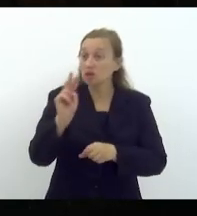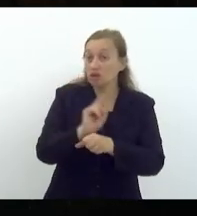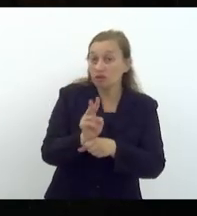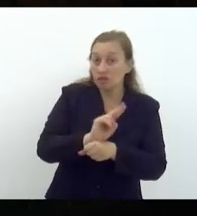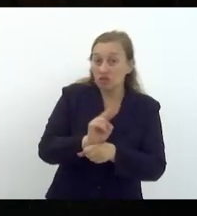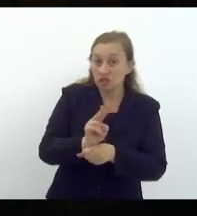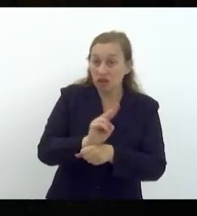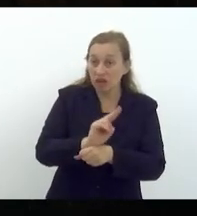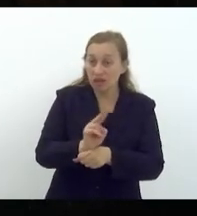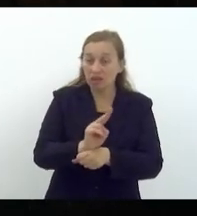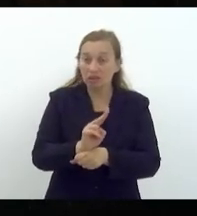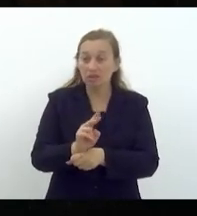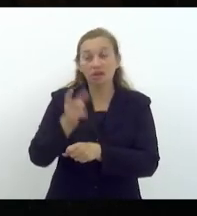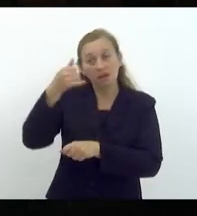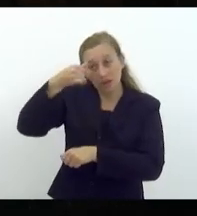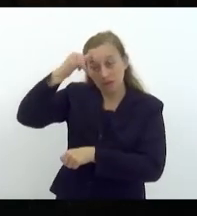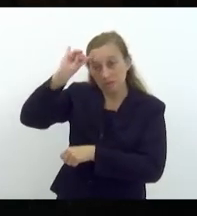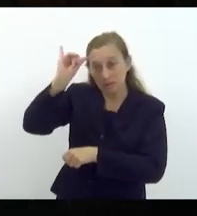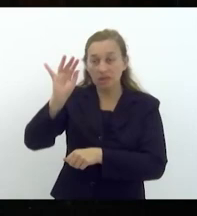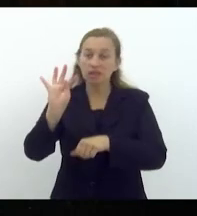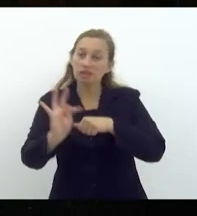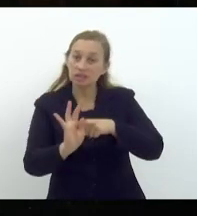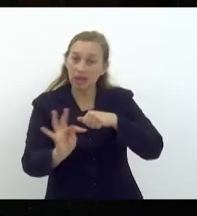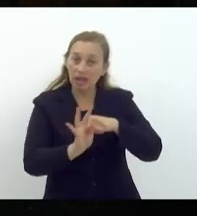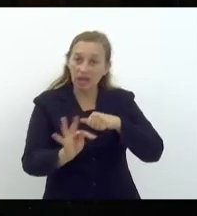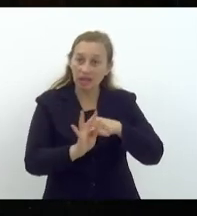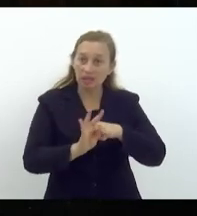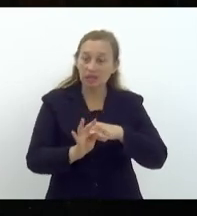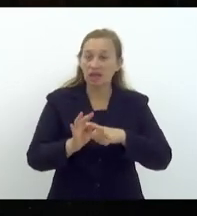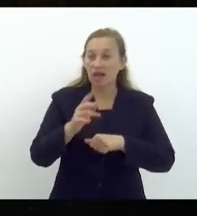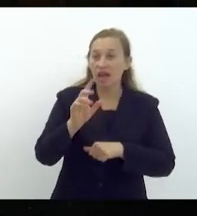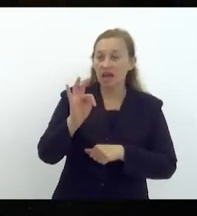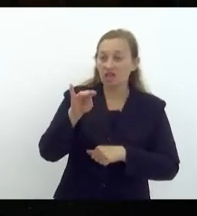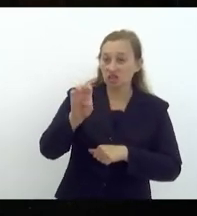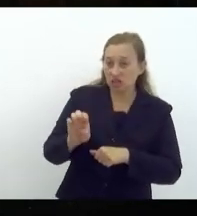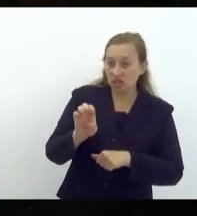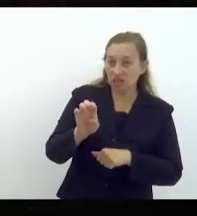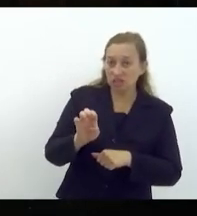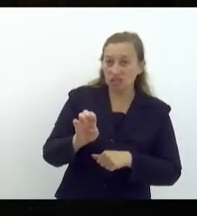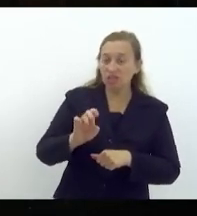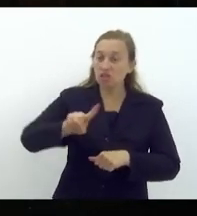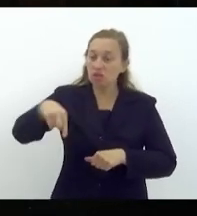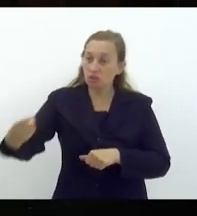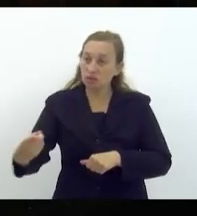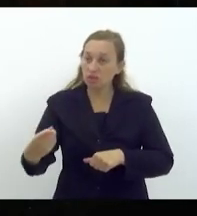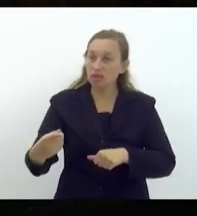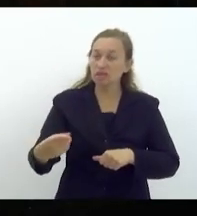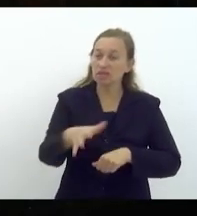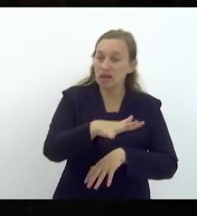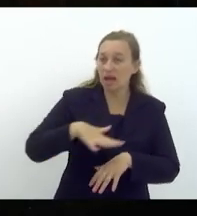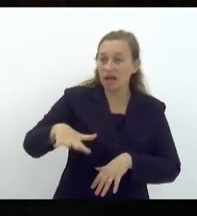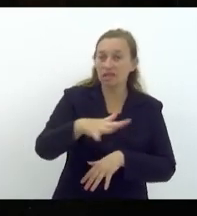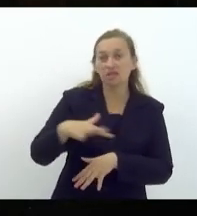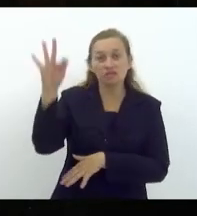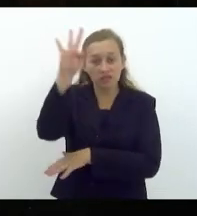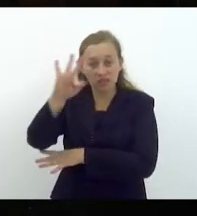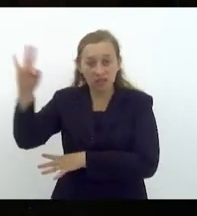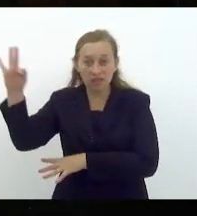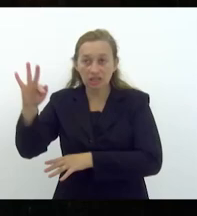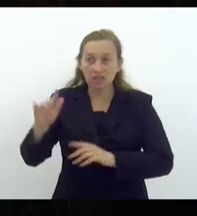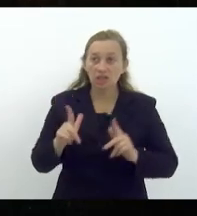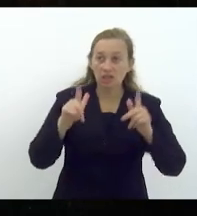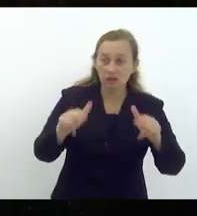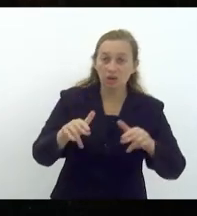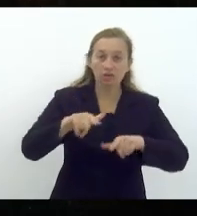atuais, agropecuários, técnicos e agentes pecuários das demais unidades federativas que executam a mesma